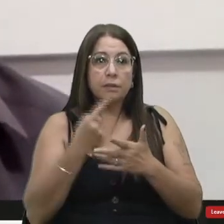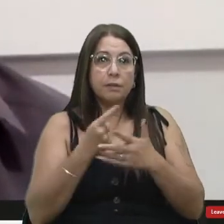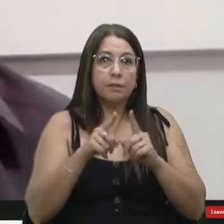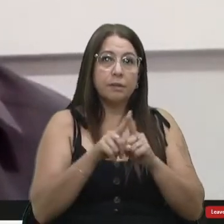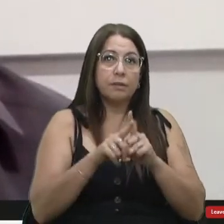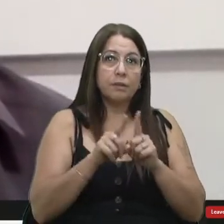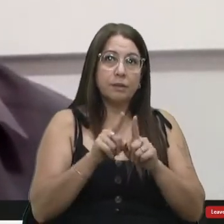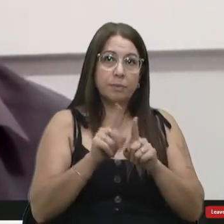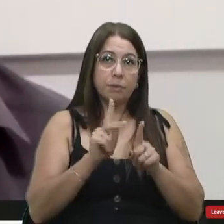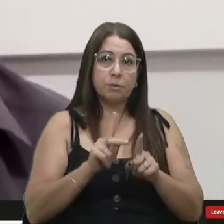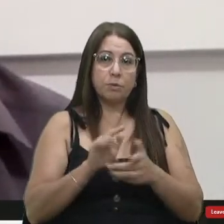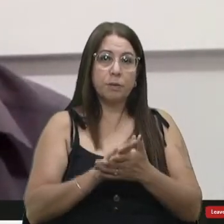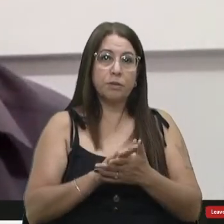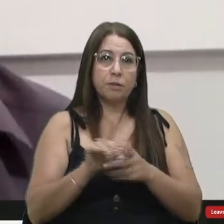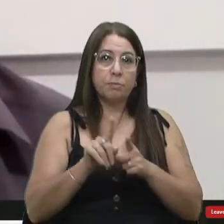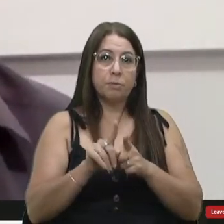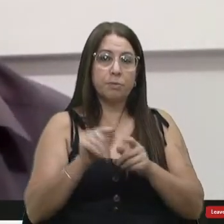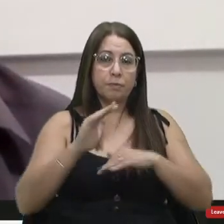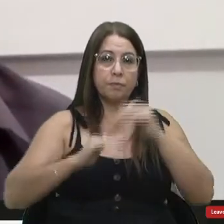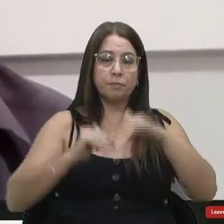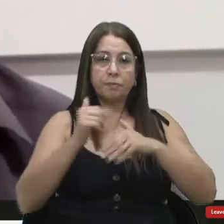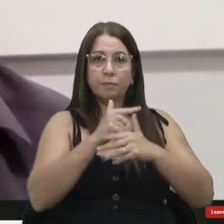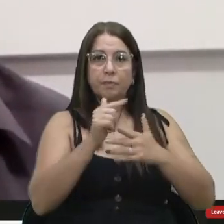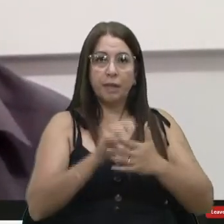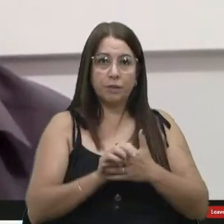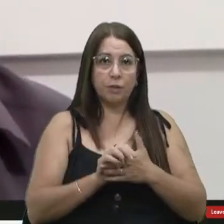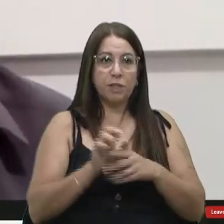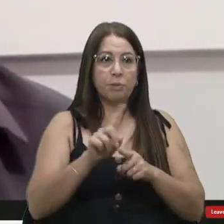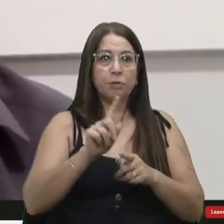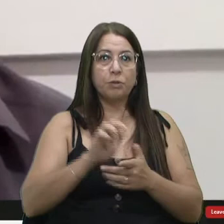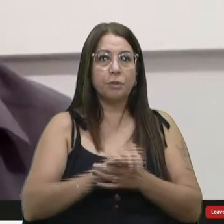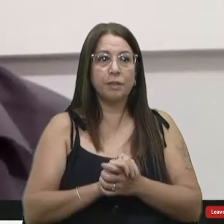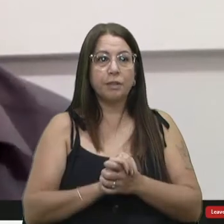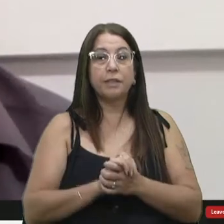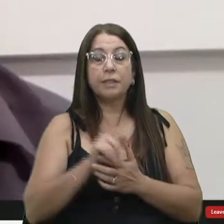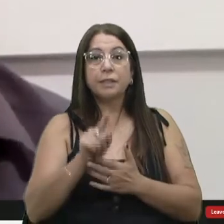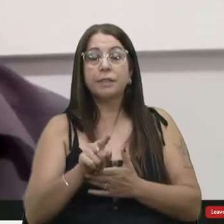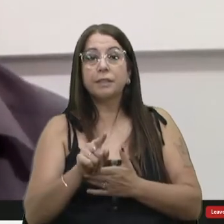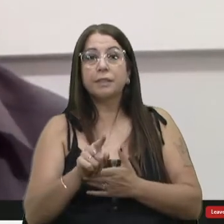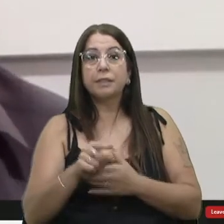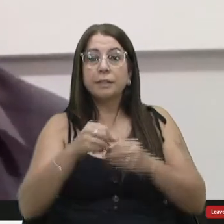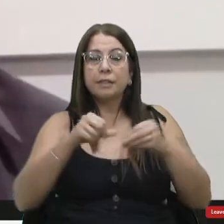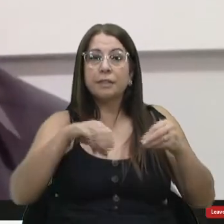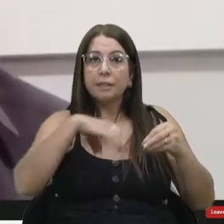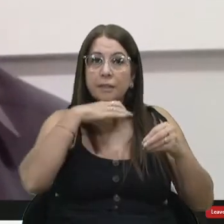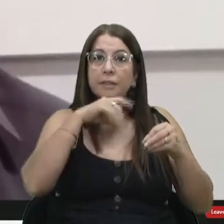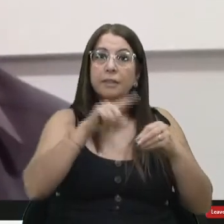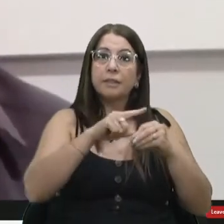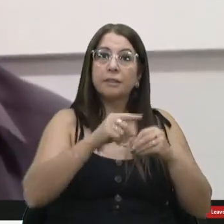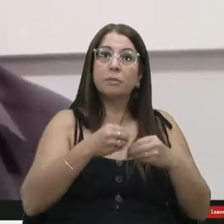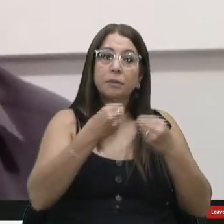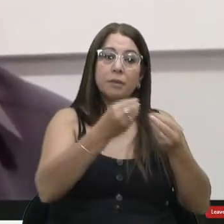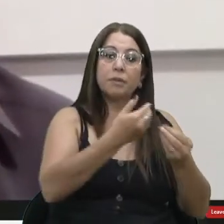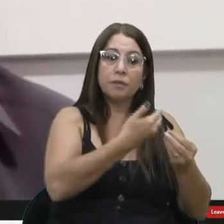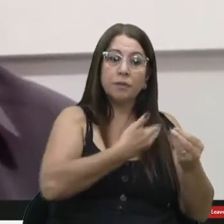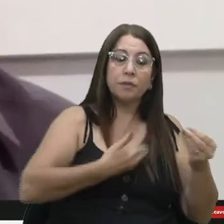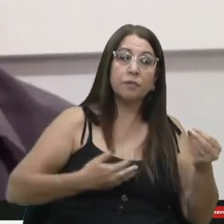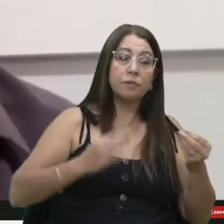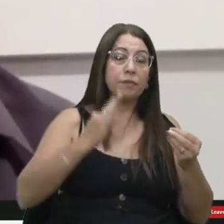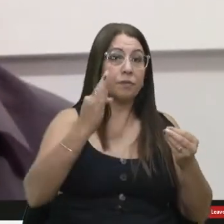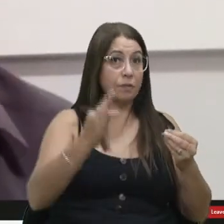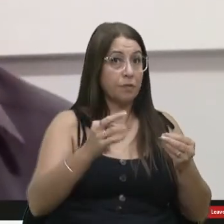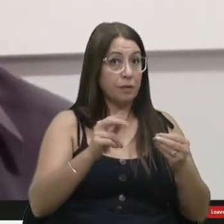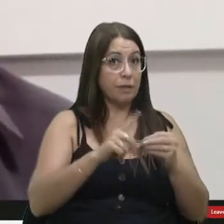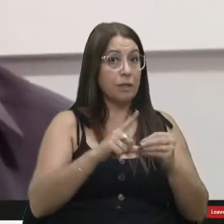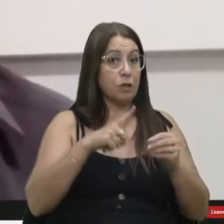nós começamos uma obra... Nós fomos escolher os terrenos, o terreno que tinha que ceder para o Governo Federal e